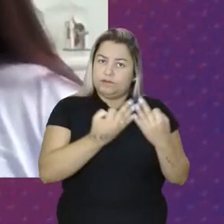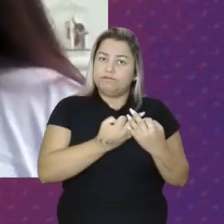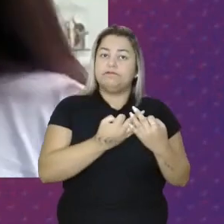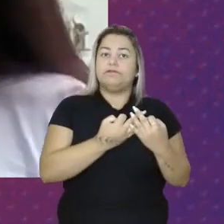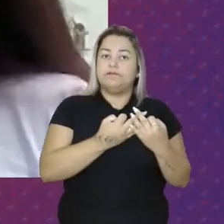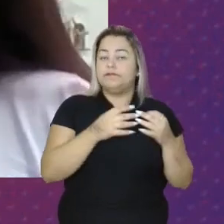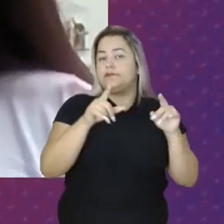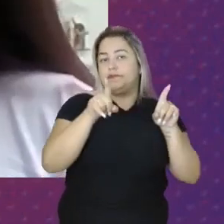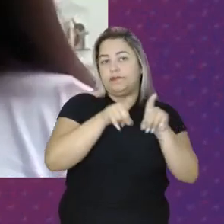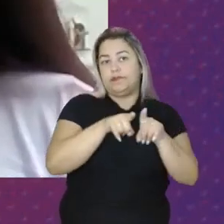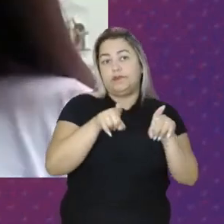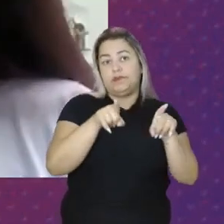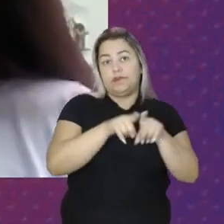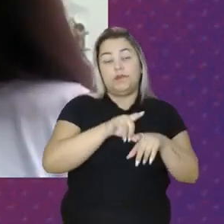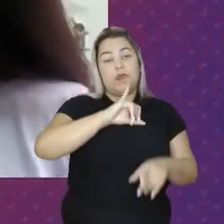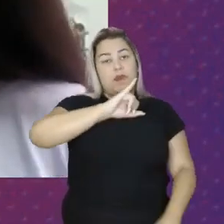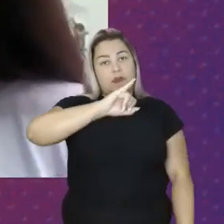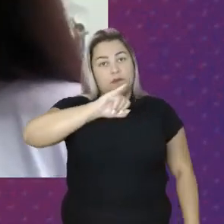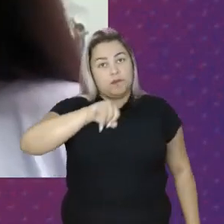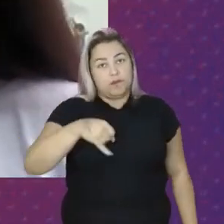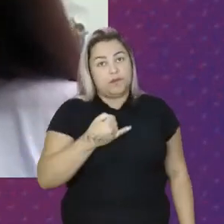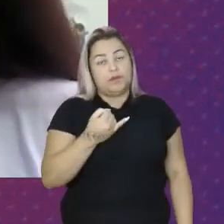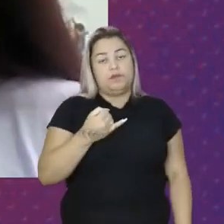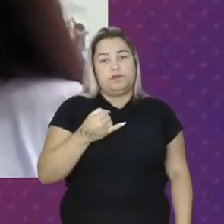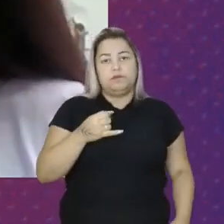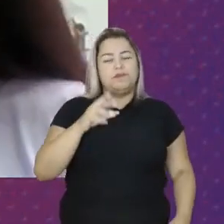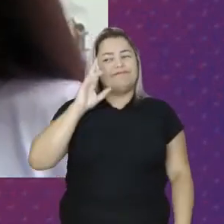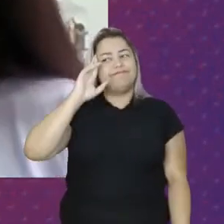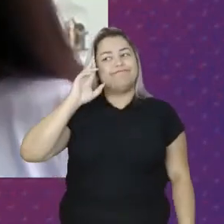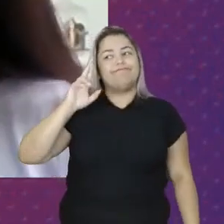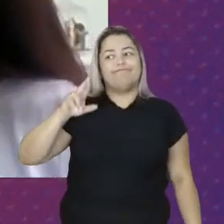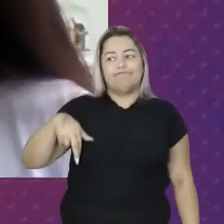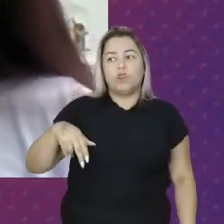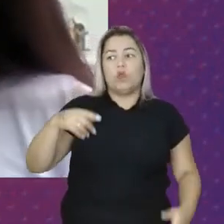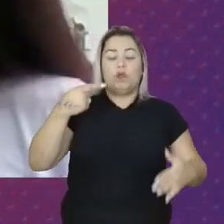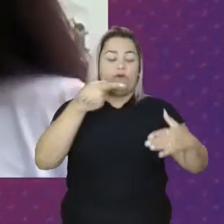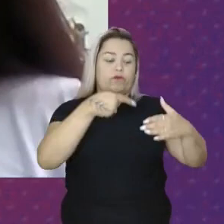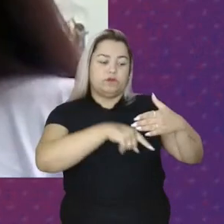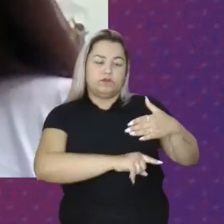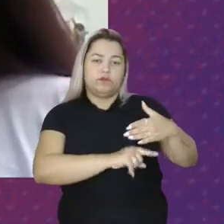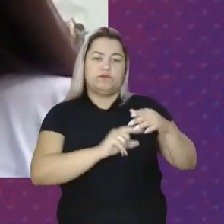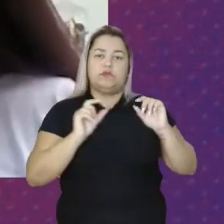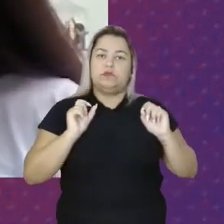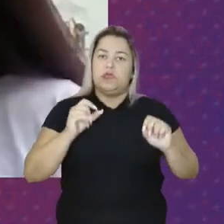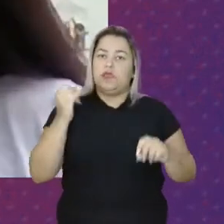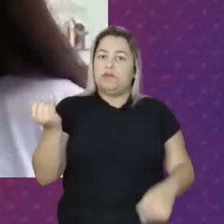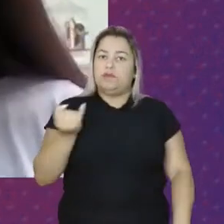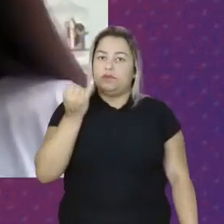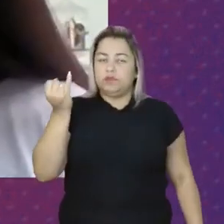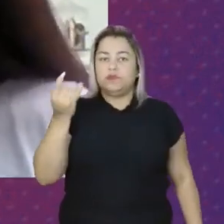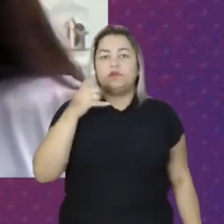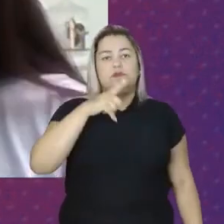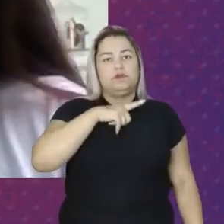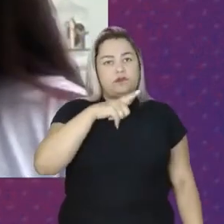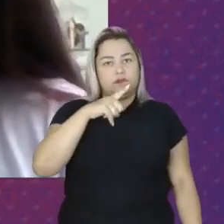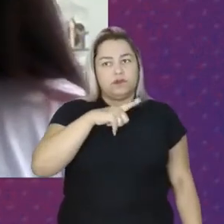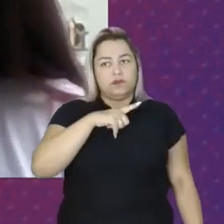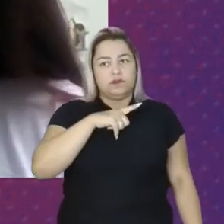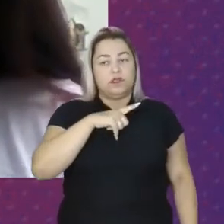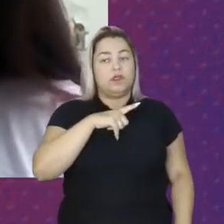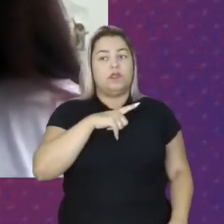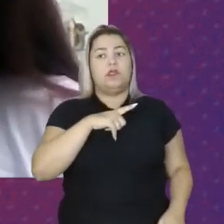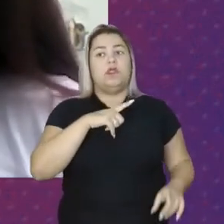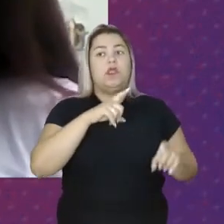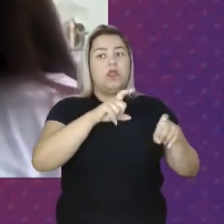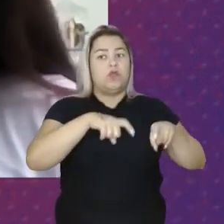gente também Precisa aproveitar Para fazer uma Reflexão muito profunda Que é A importância Que tem A agricultura